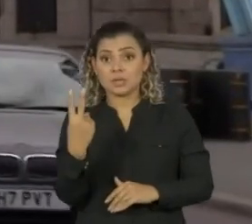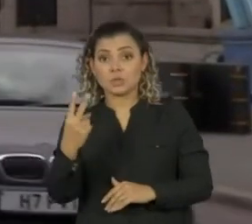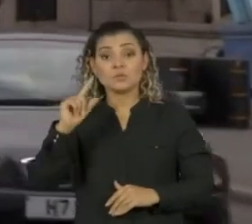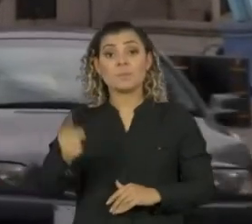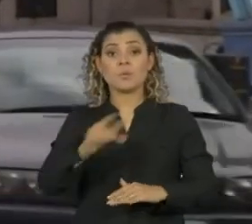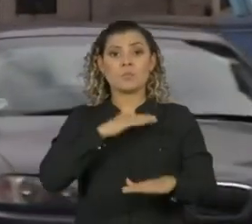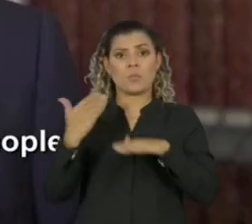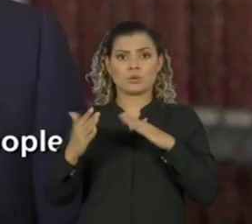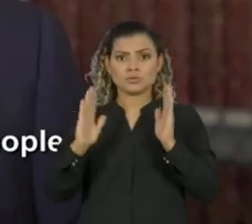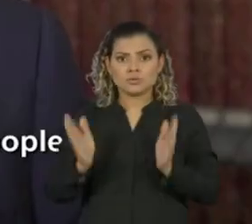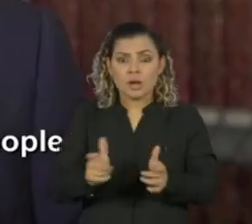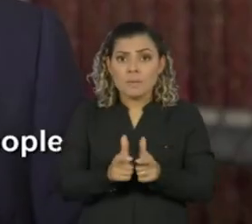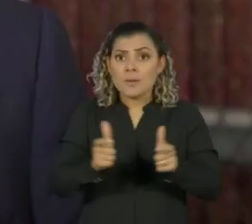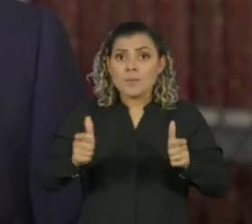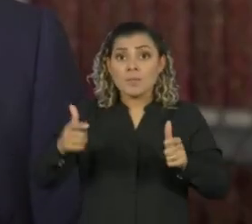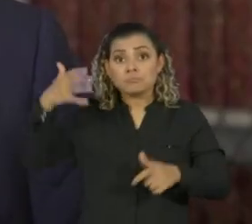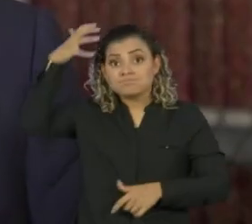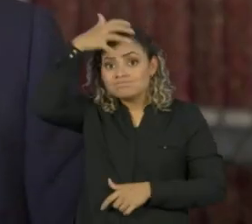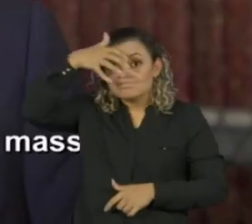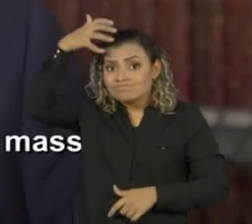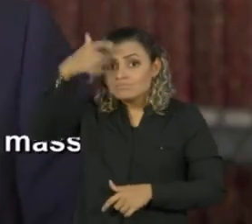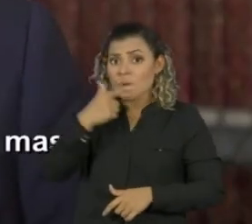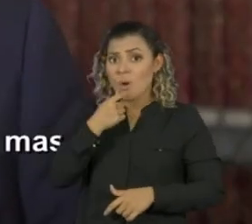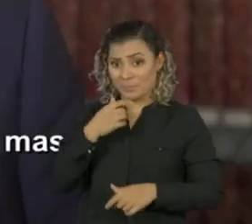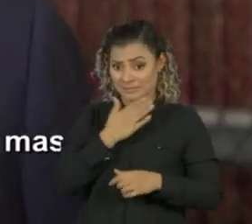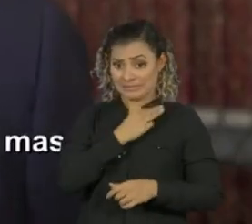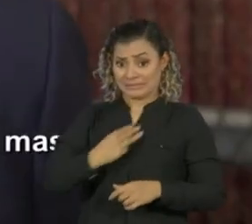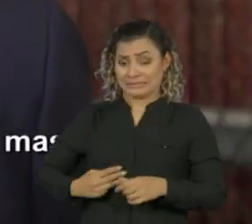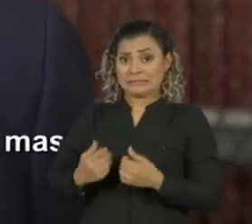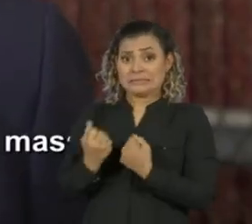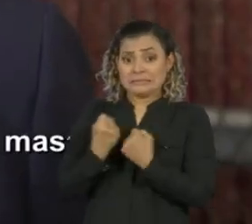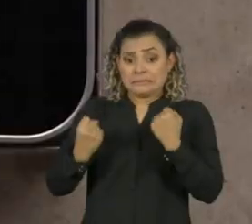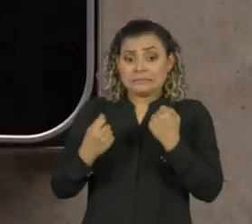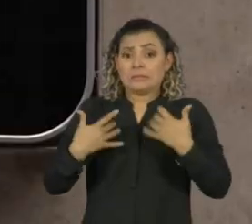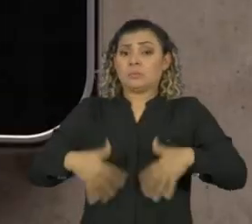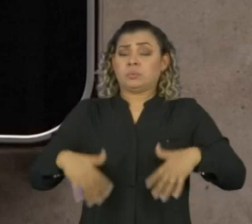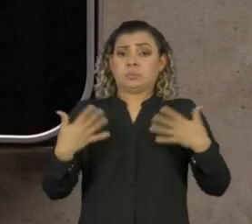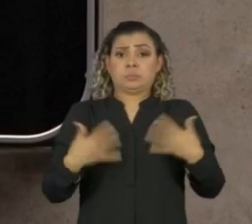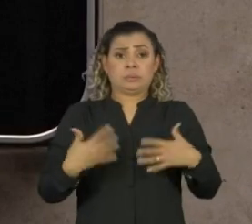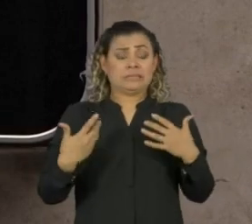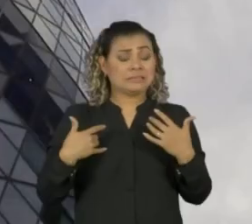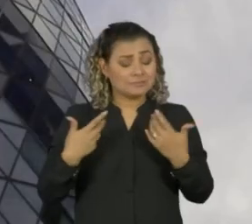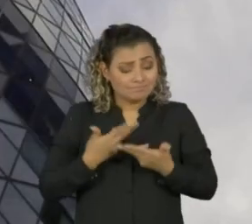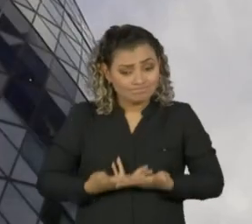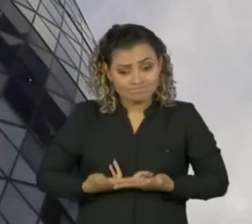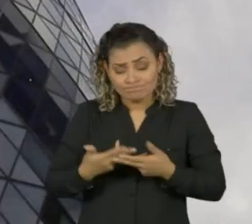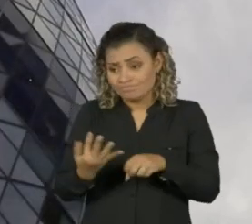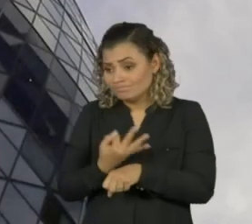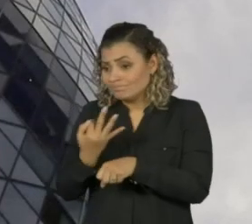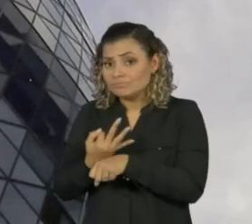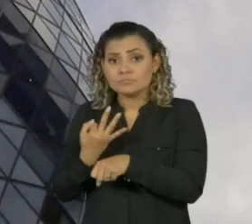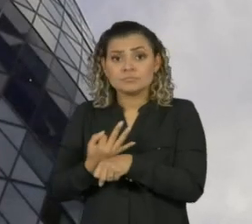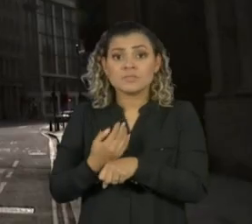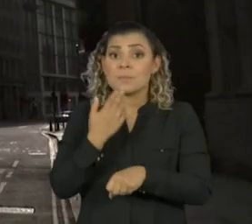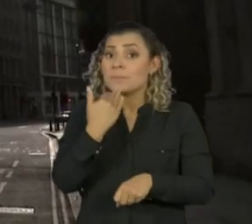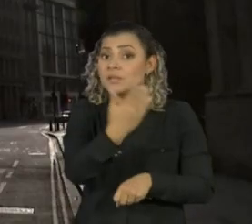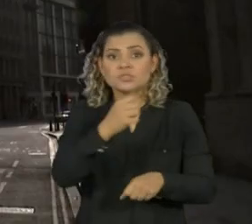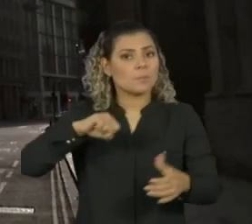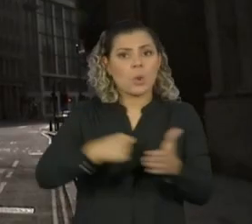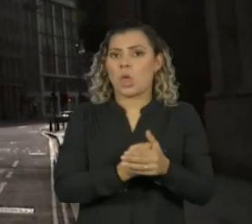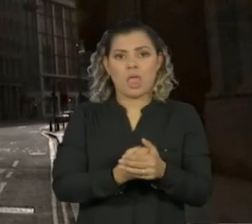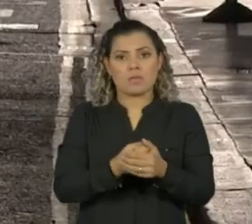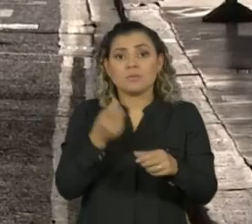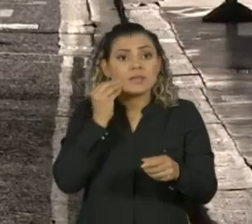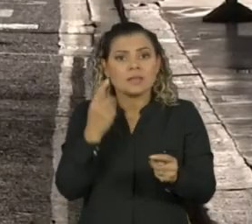O alto número pressiona o primeiro-ministro Boris Johnson, que esperou mais tempo do que outros líderes europeus para pedir um bloqueio e tentar